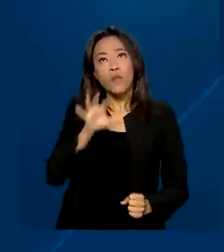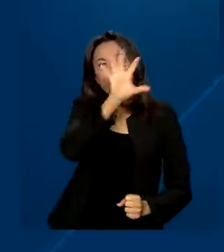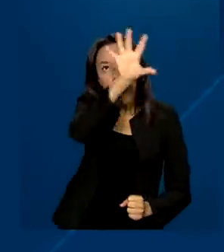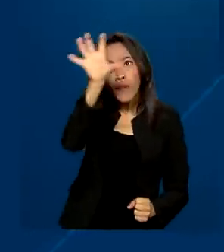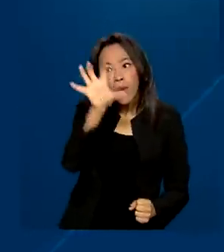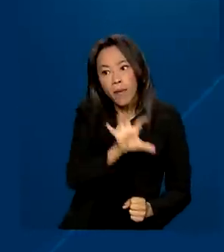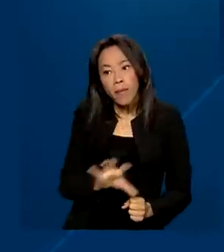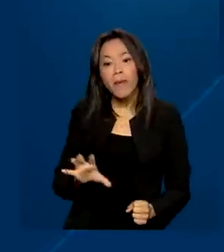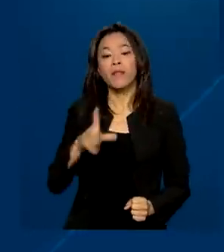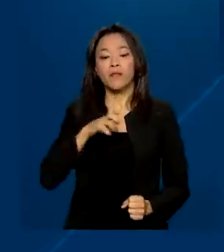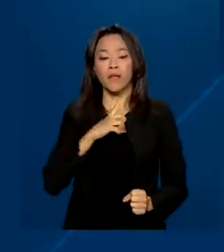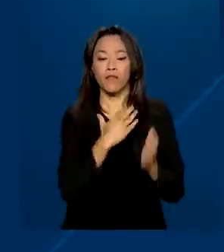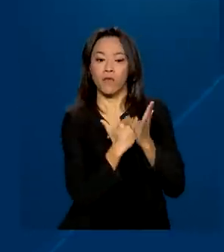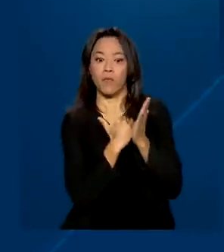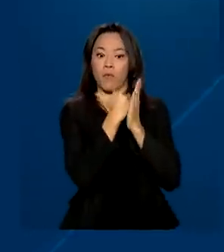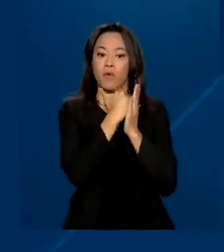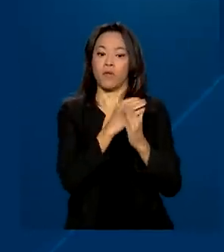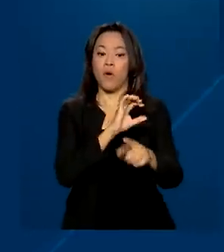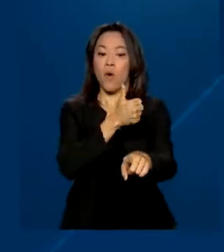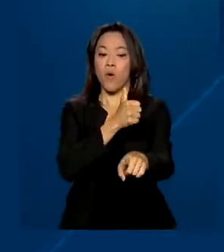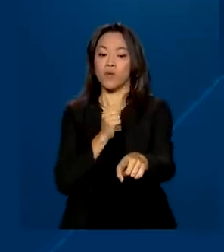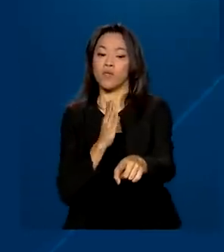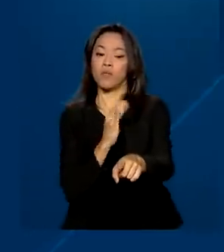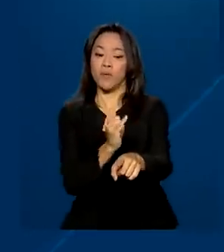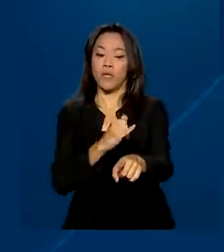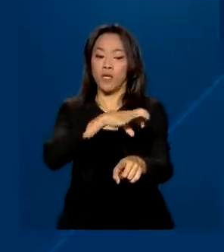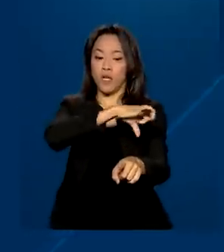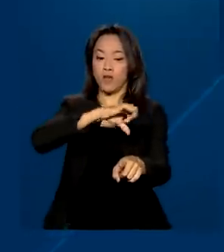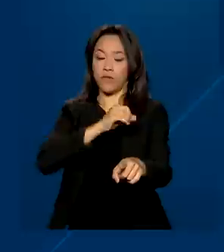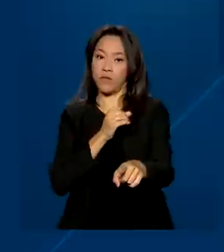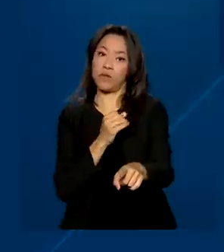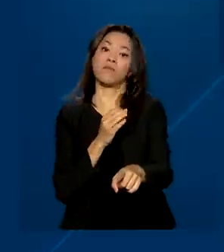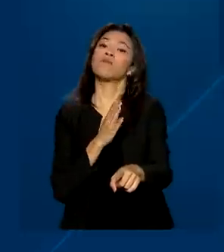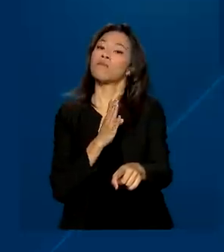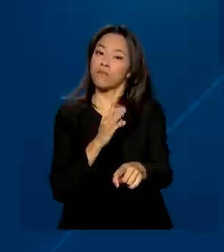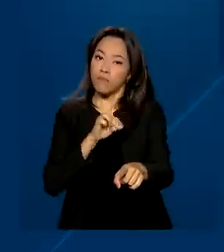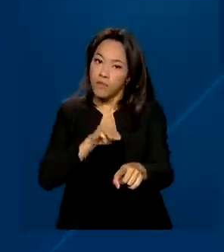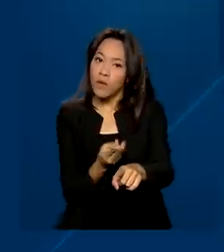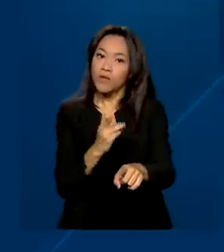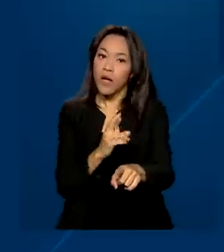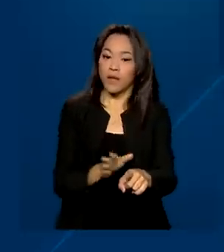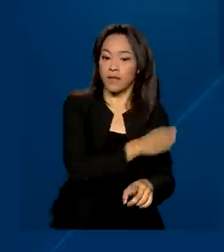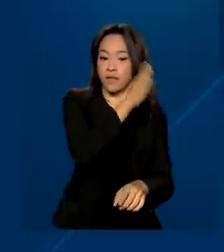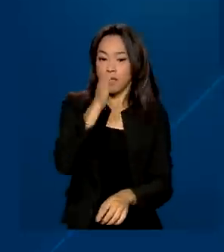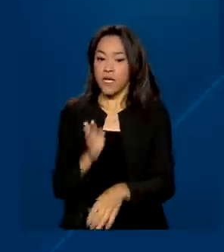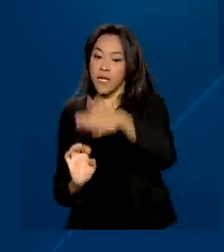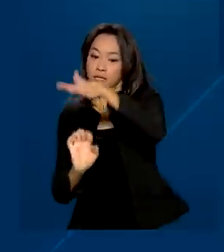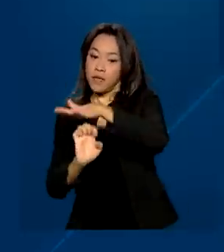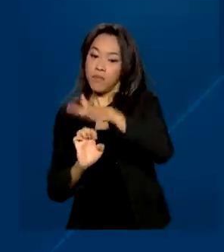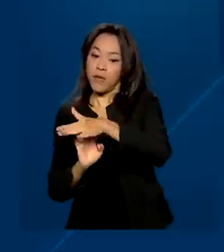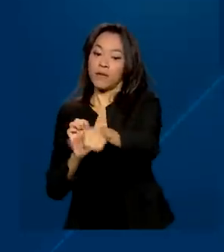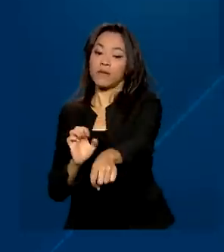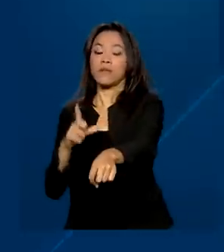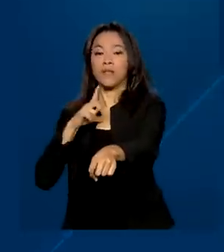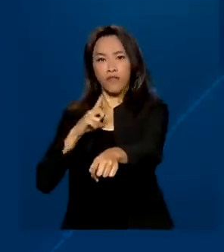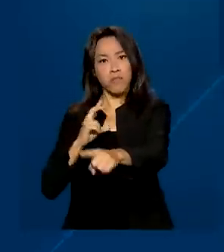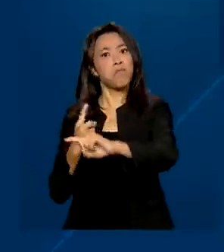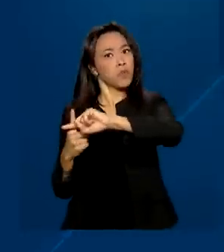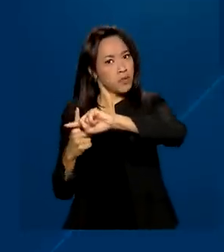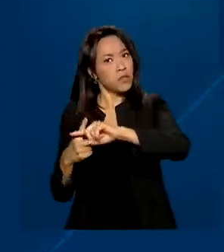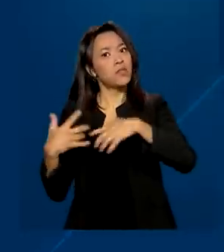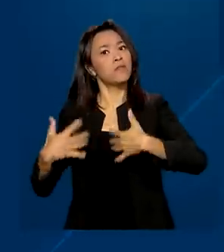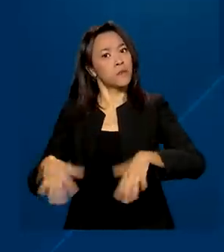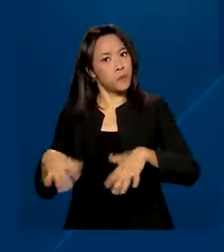um superávit de 11 bilhões e 900 milhões de reais e as empresas estatais, um saldo positivo